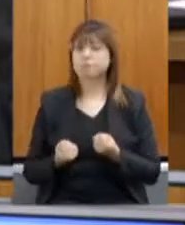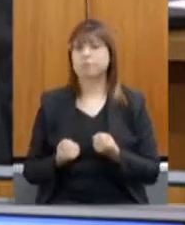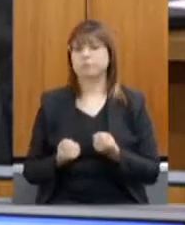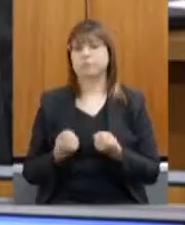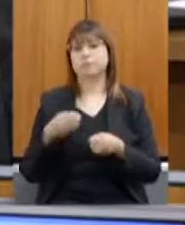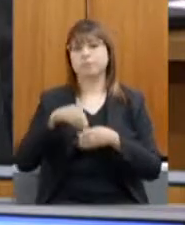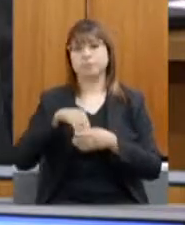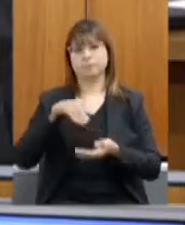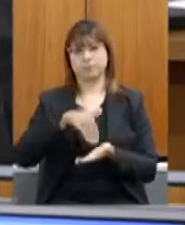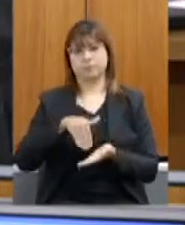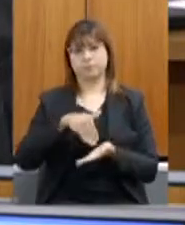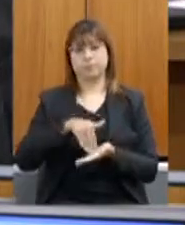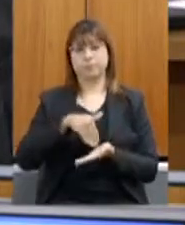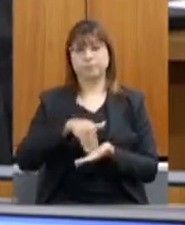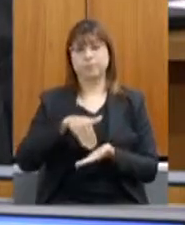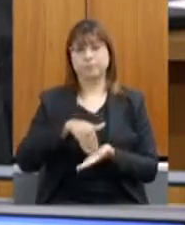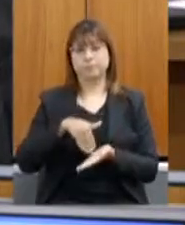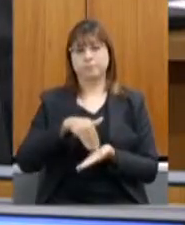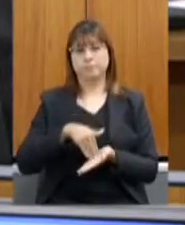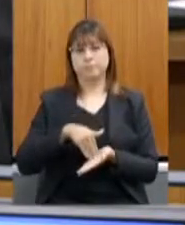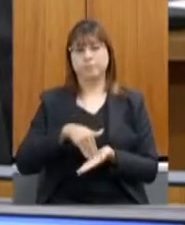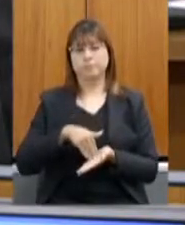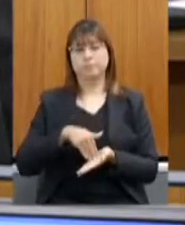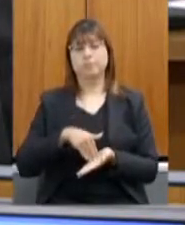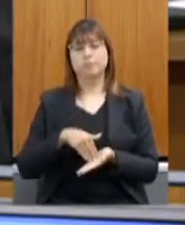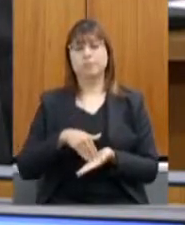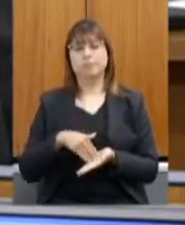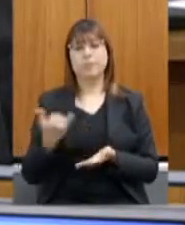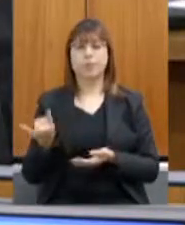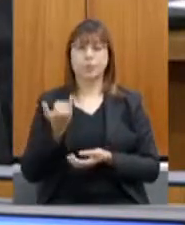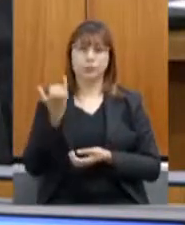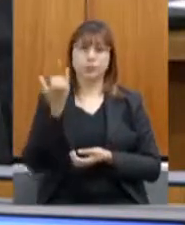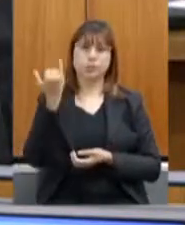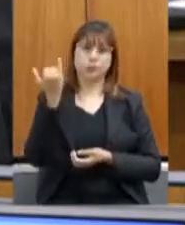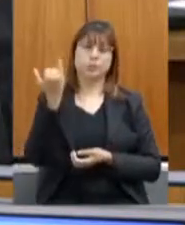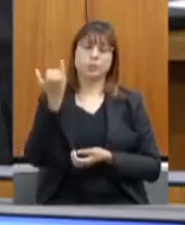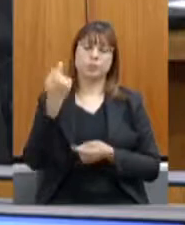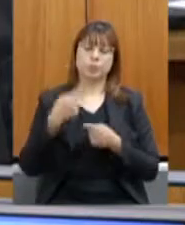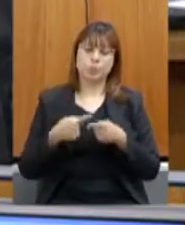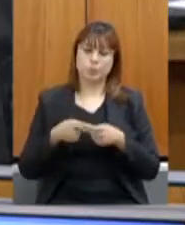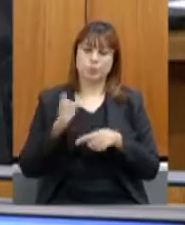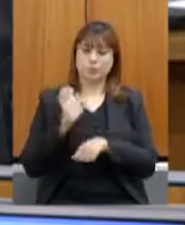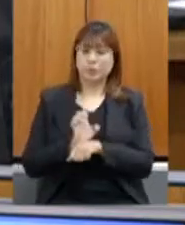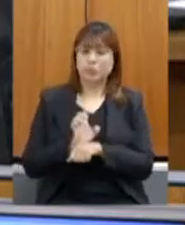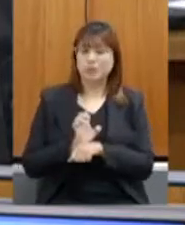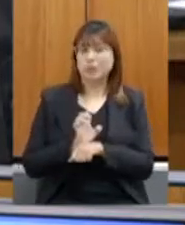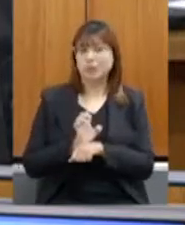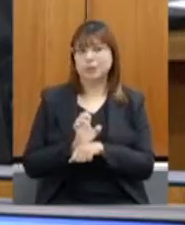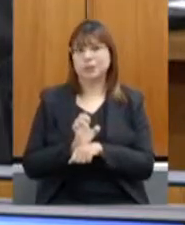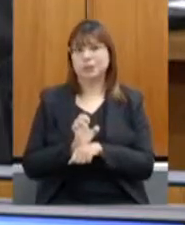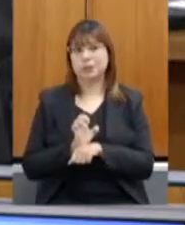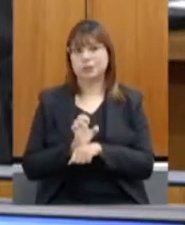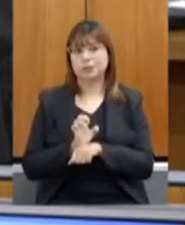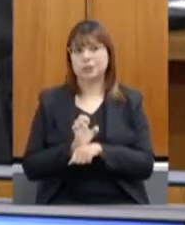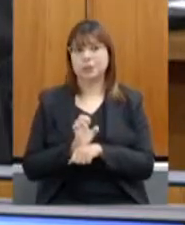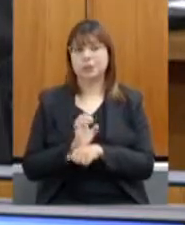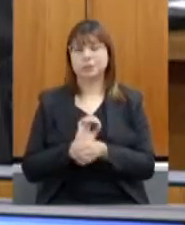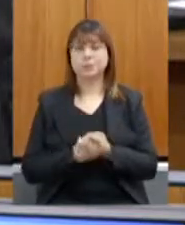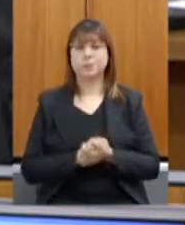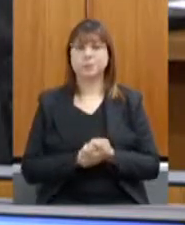é tão importante é um estado que de proporções